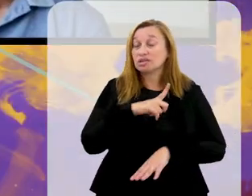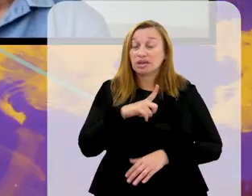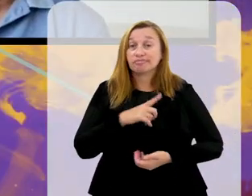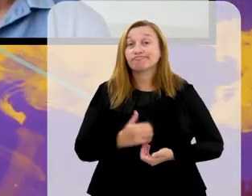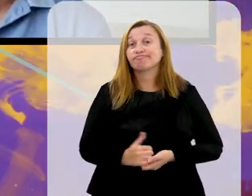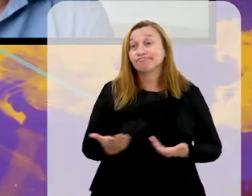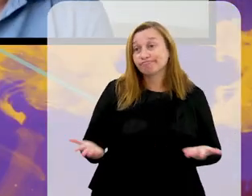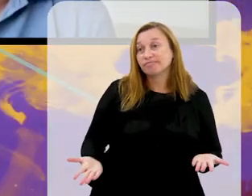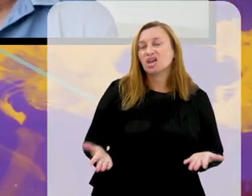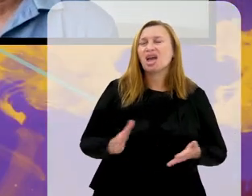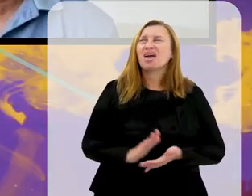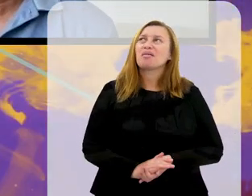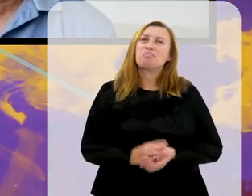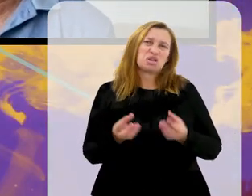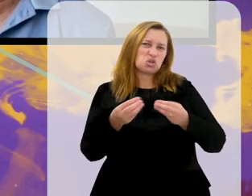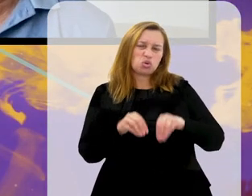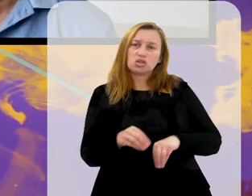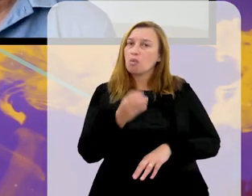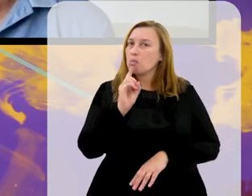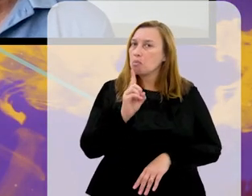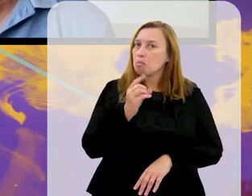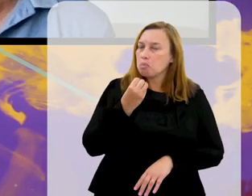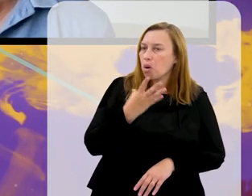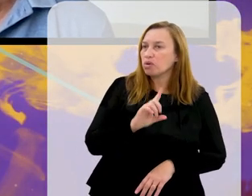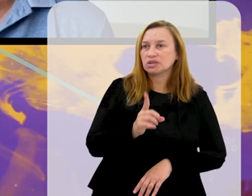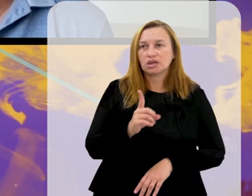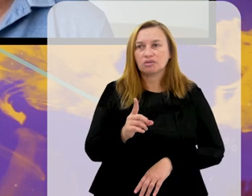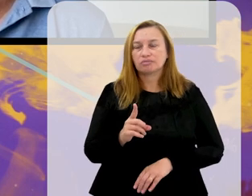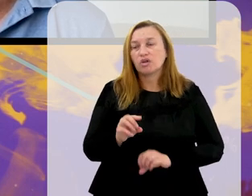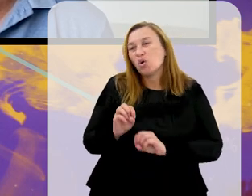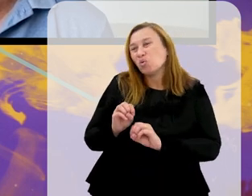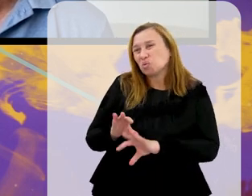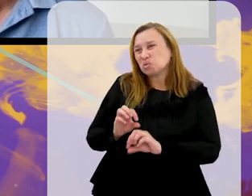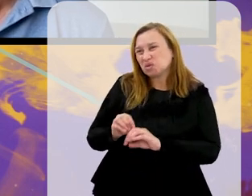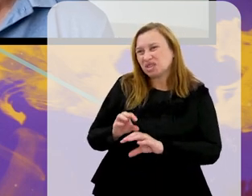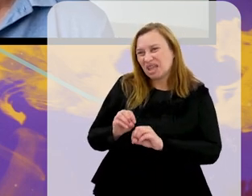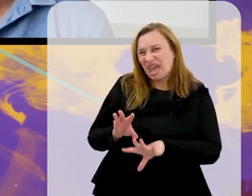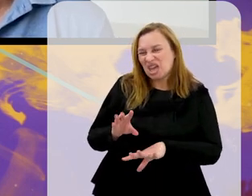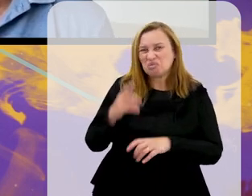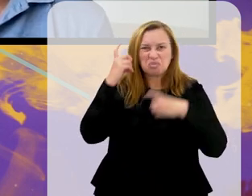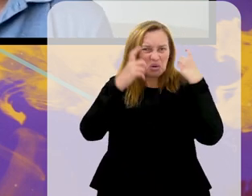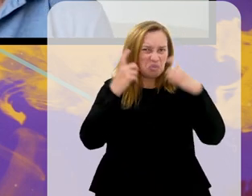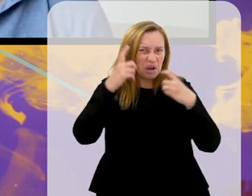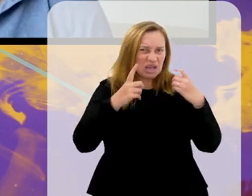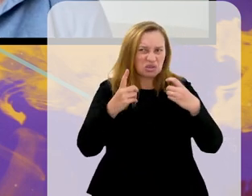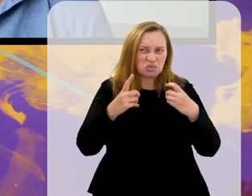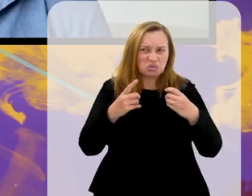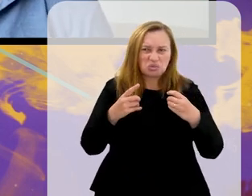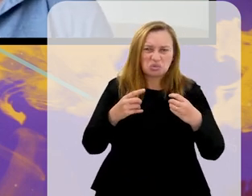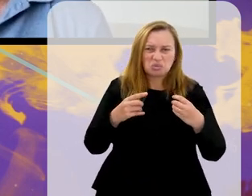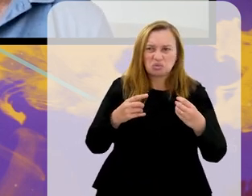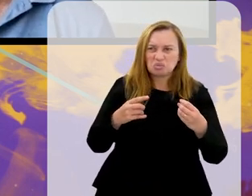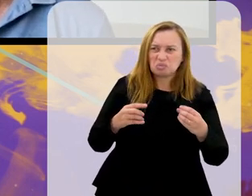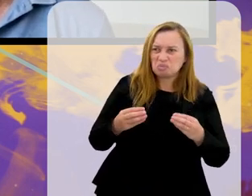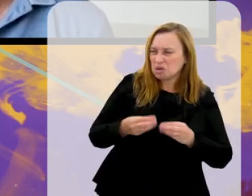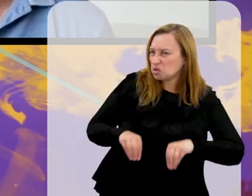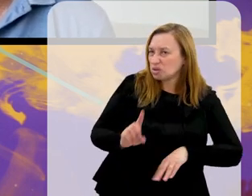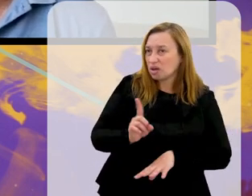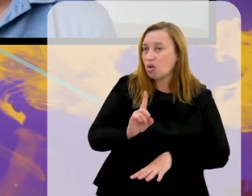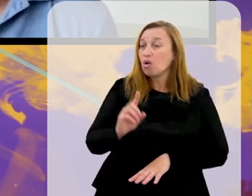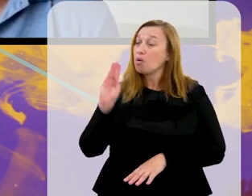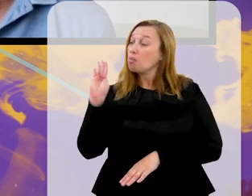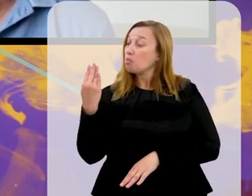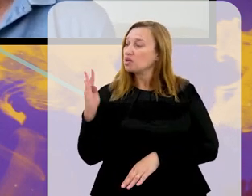É, prejuízo não é bom mesmo, embora o Textor esteja muito pouco preocupado com isso. muito, O